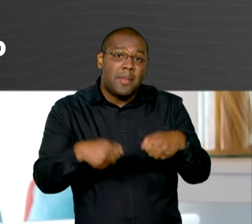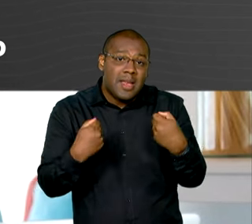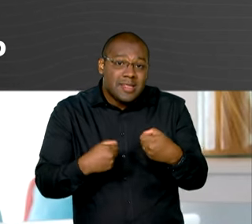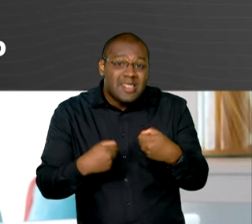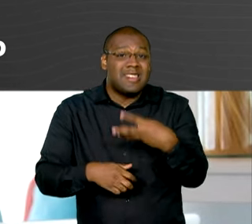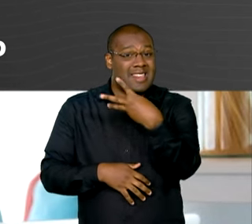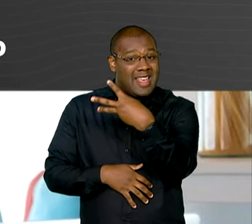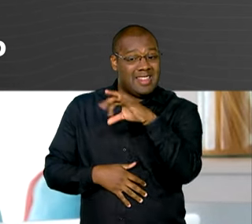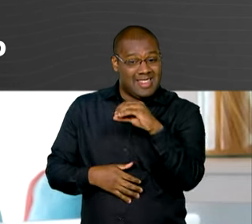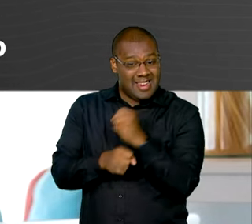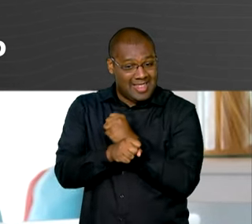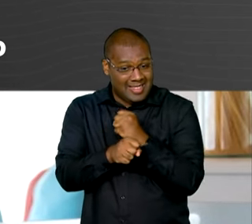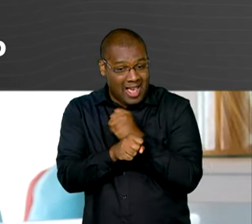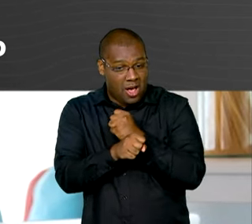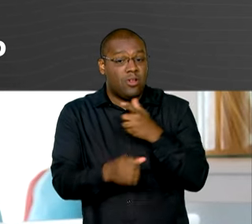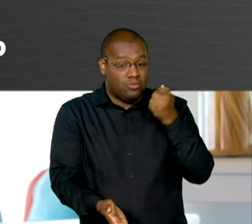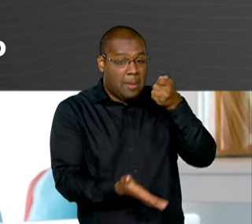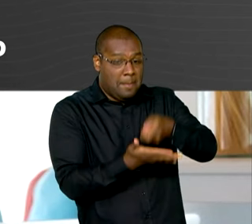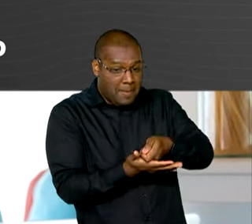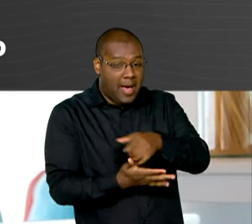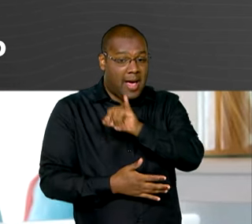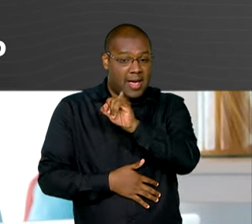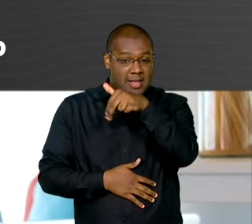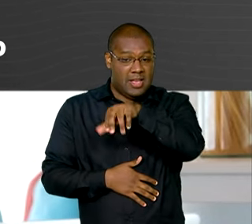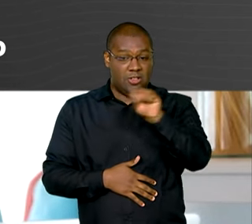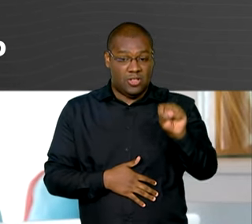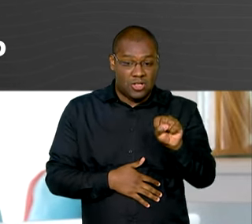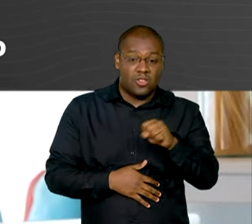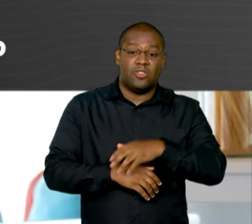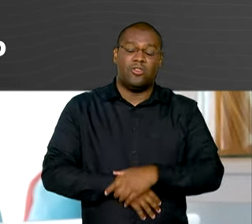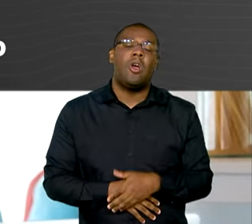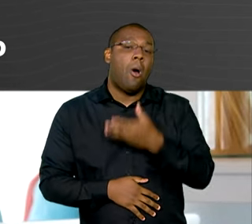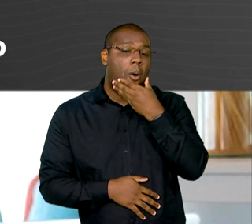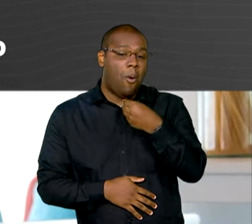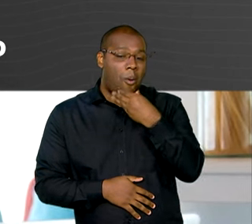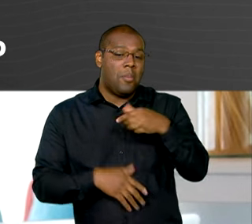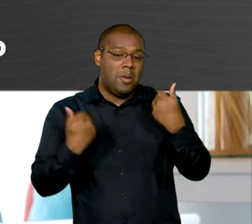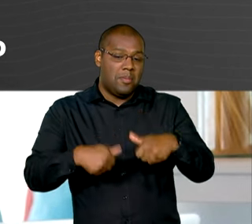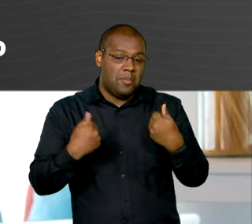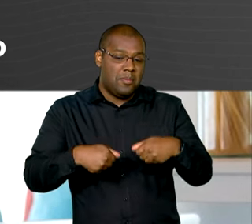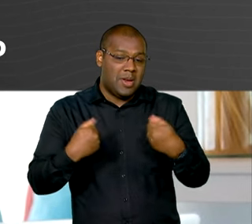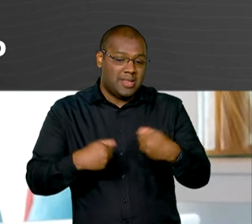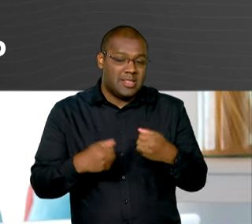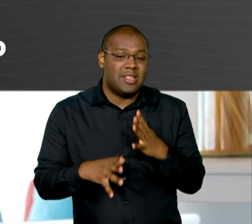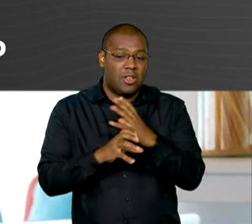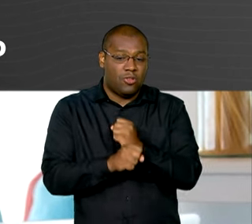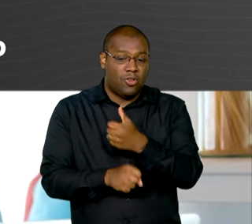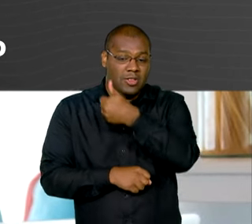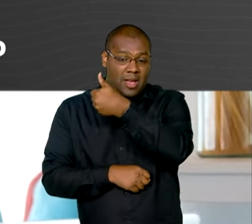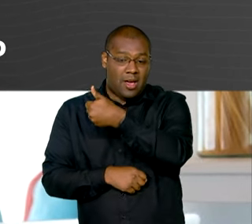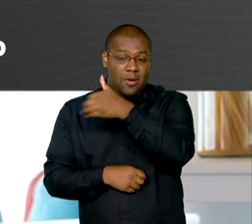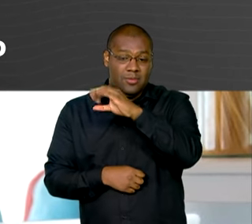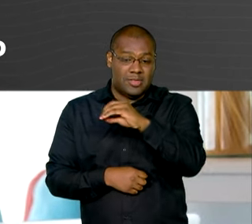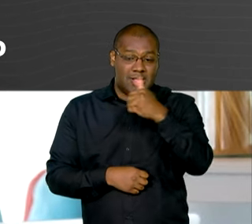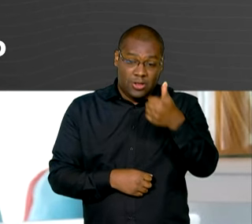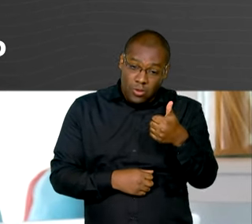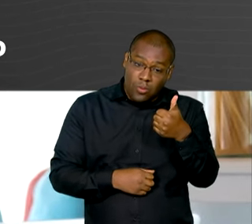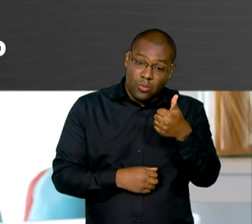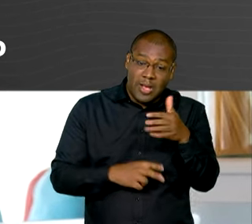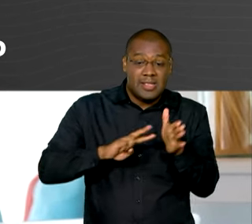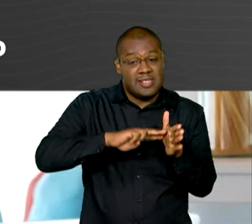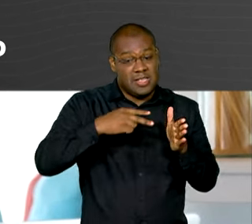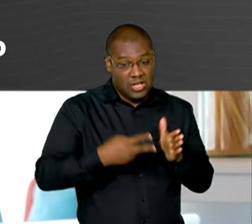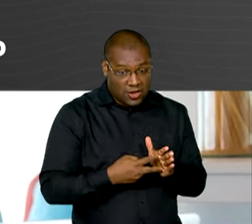contribuição. Já os homens precisam atingir 101 pontos, com pelo menos 35 anos de contribuição.